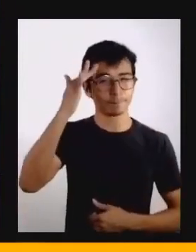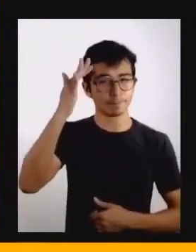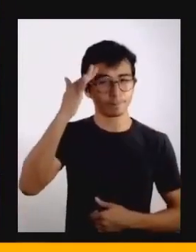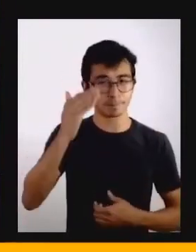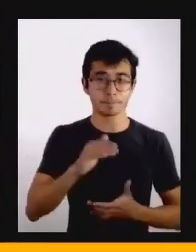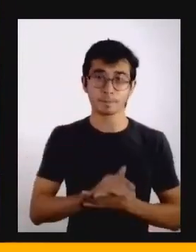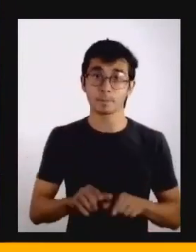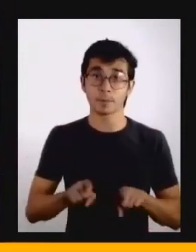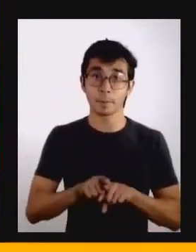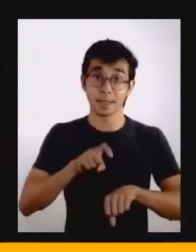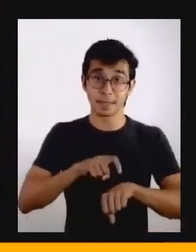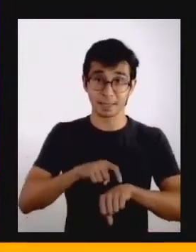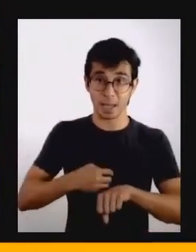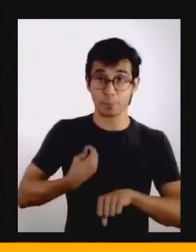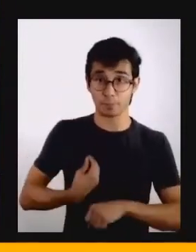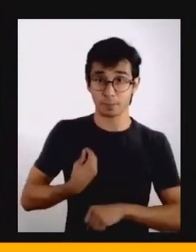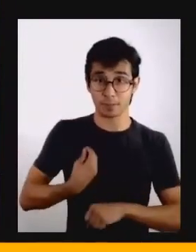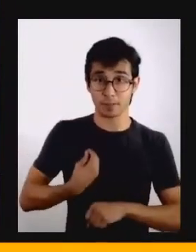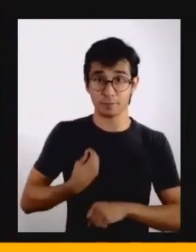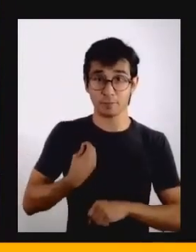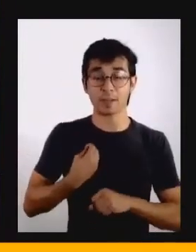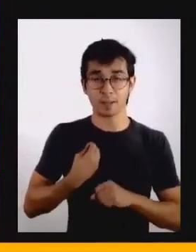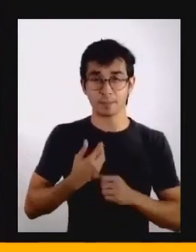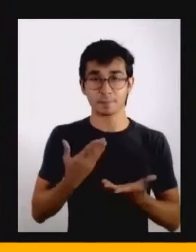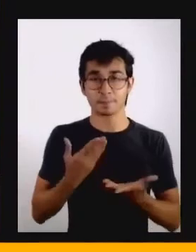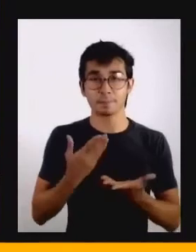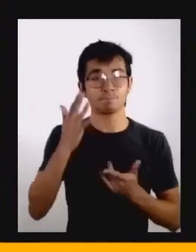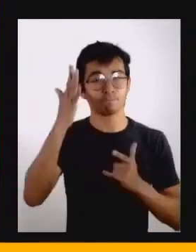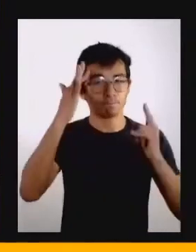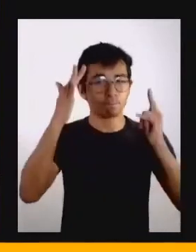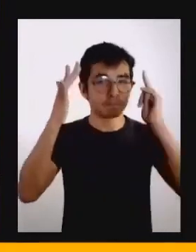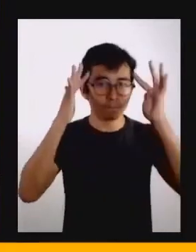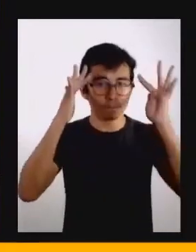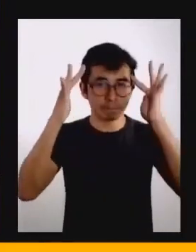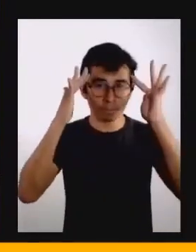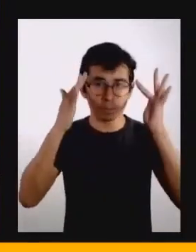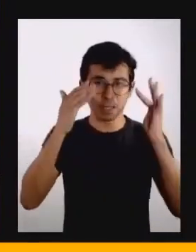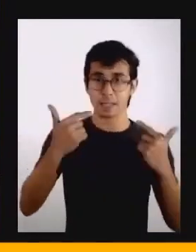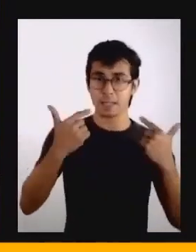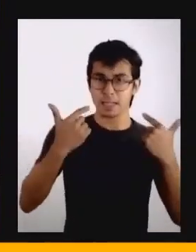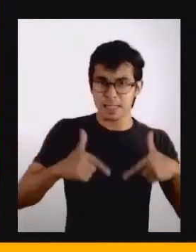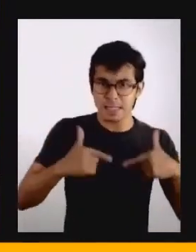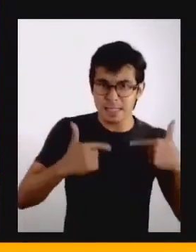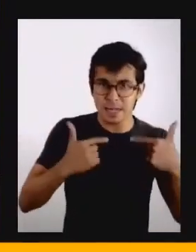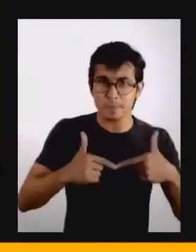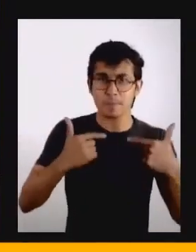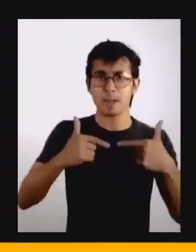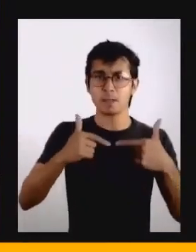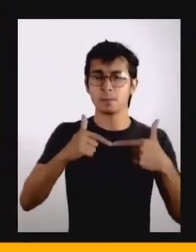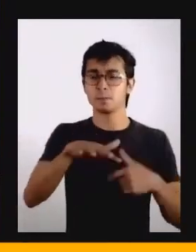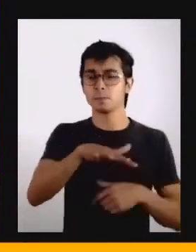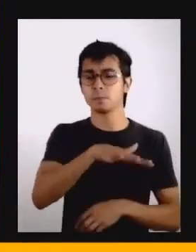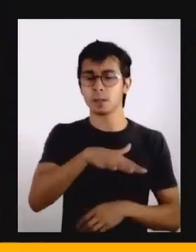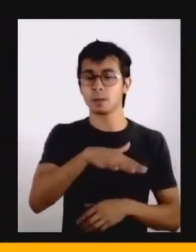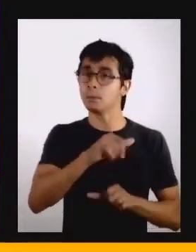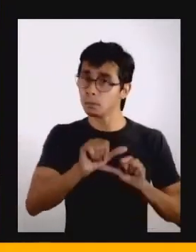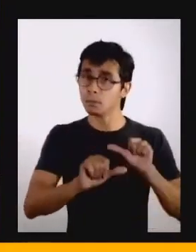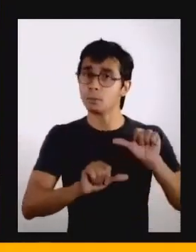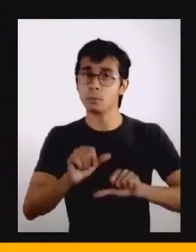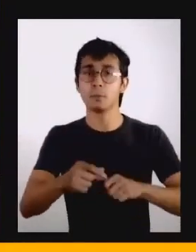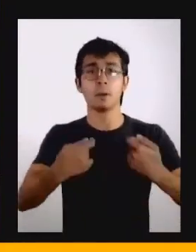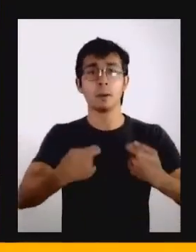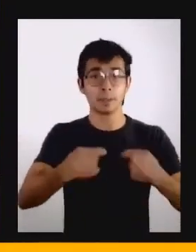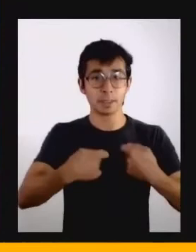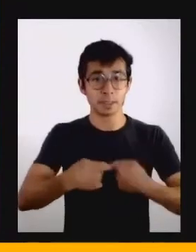agora é a melhor hora da gente questionar esses padrões de trabalho existentes e essa própria estrutura temporal